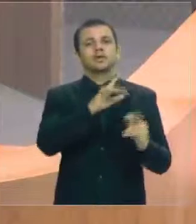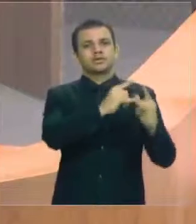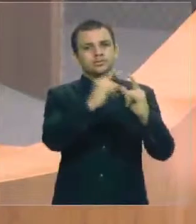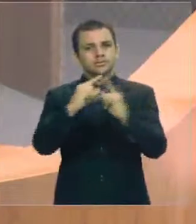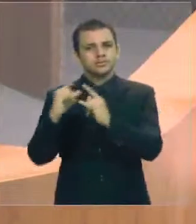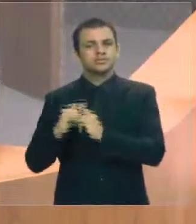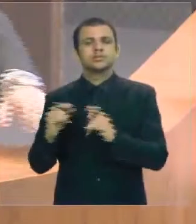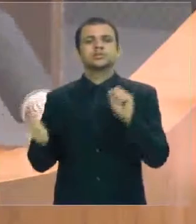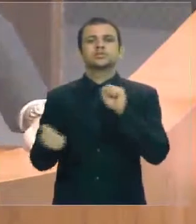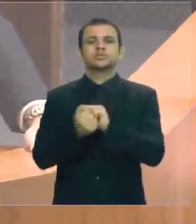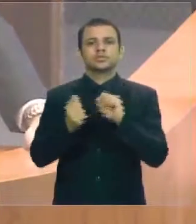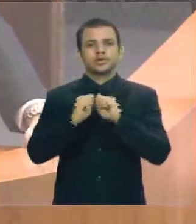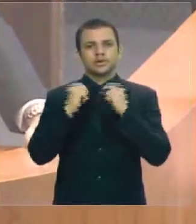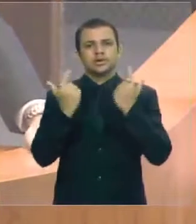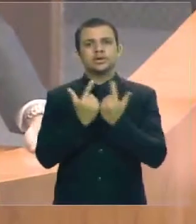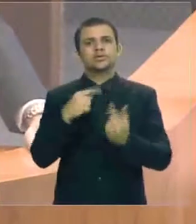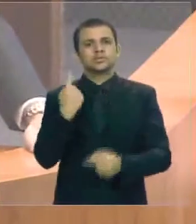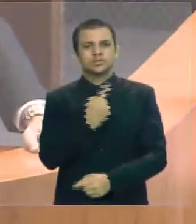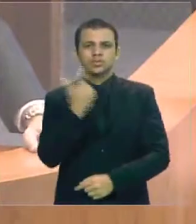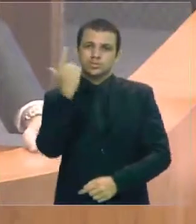avançar nesse sentido.